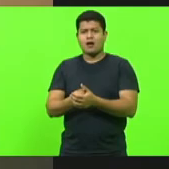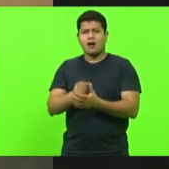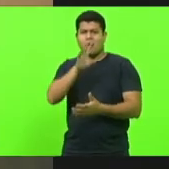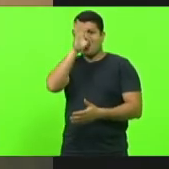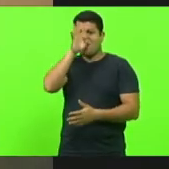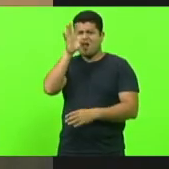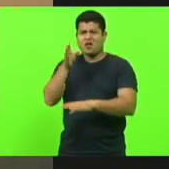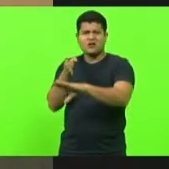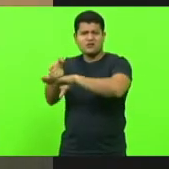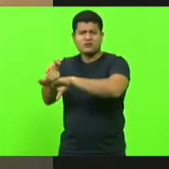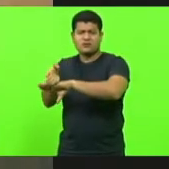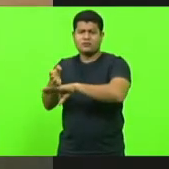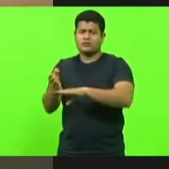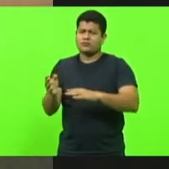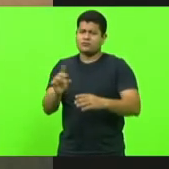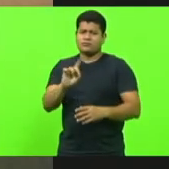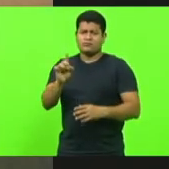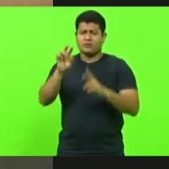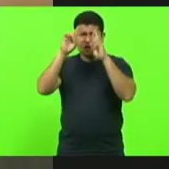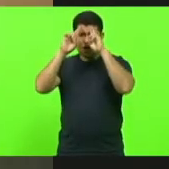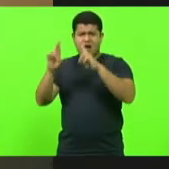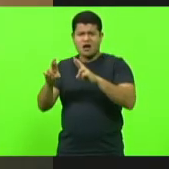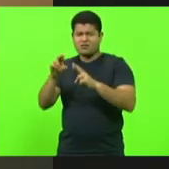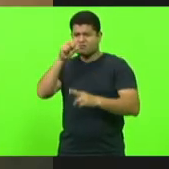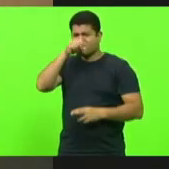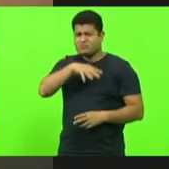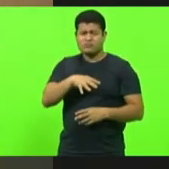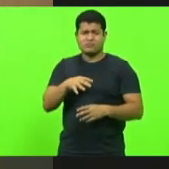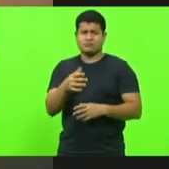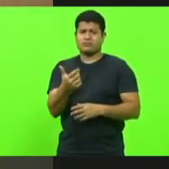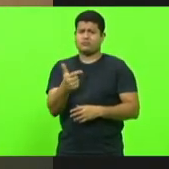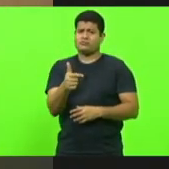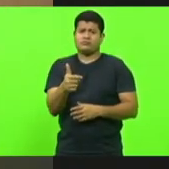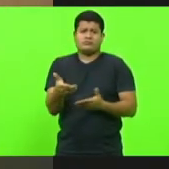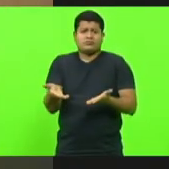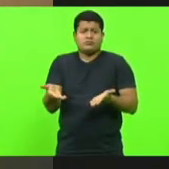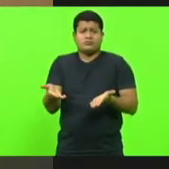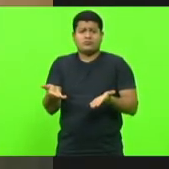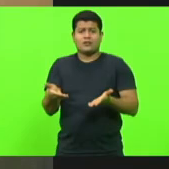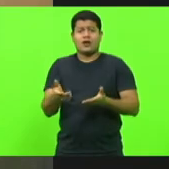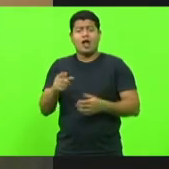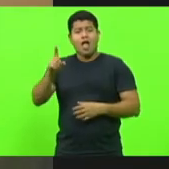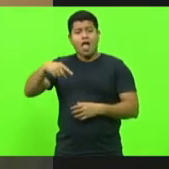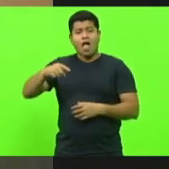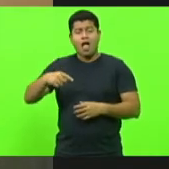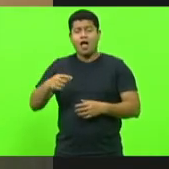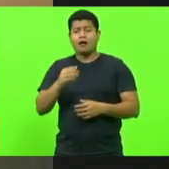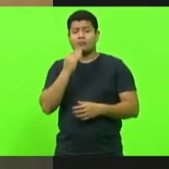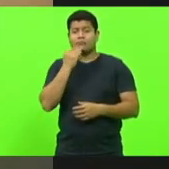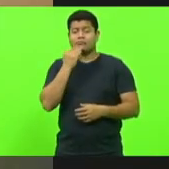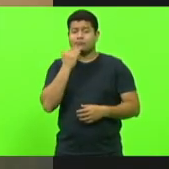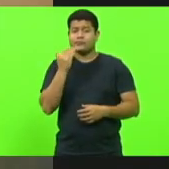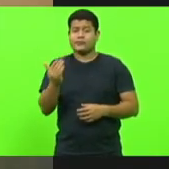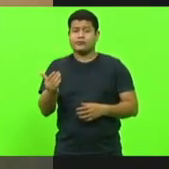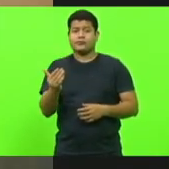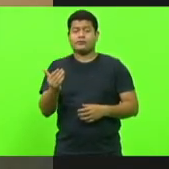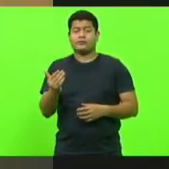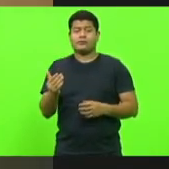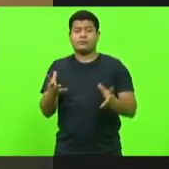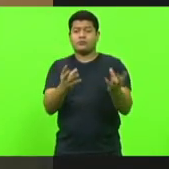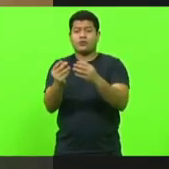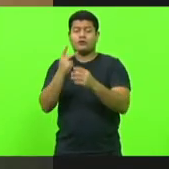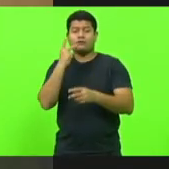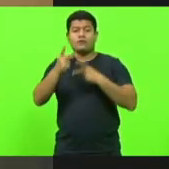não é um desrespeito não é nada é um apelo não se fala tanto na independência não se fala